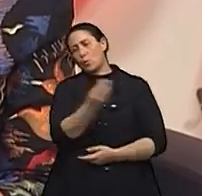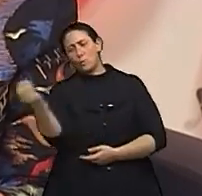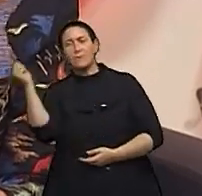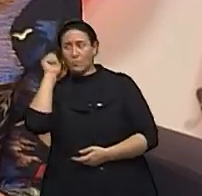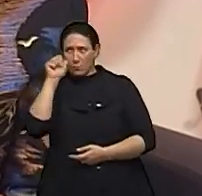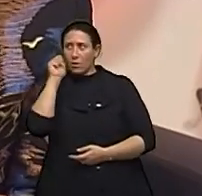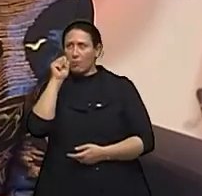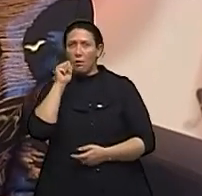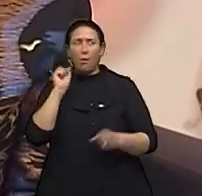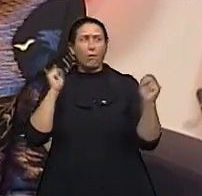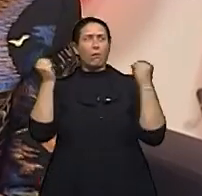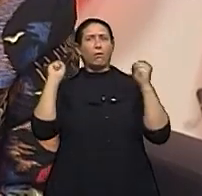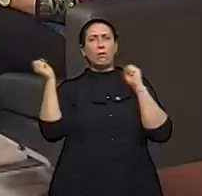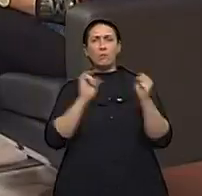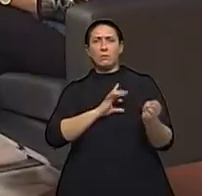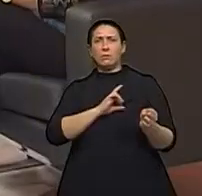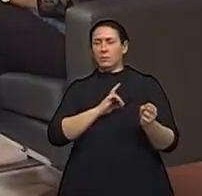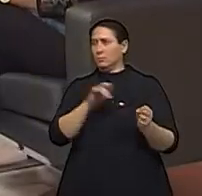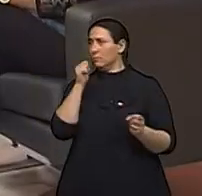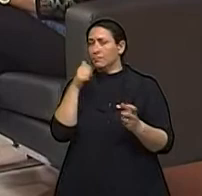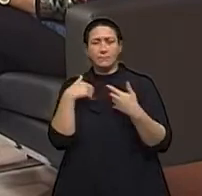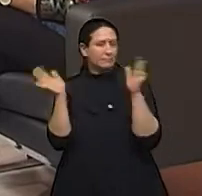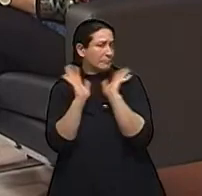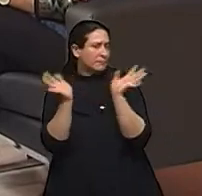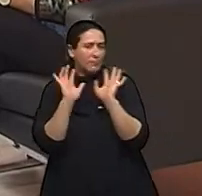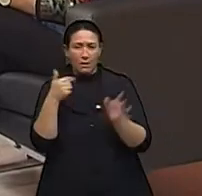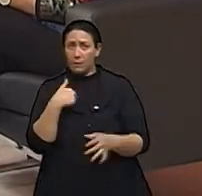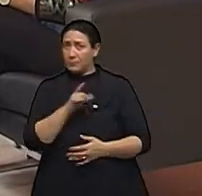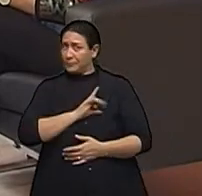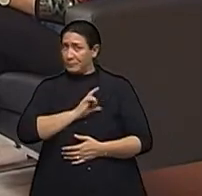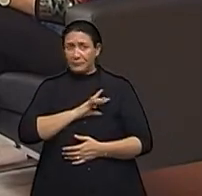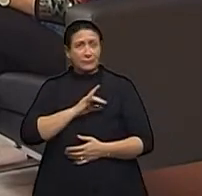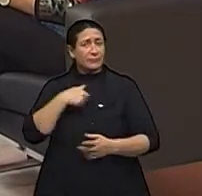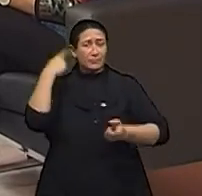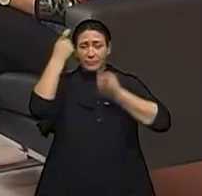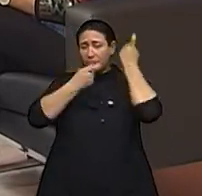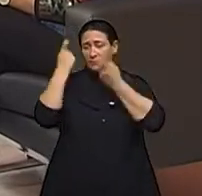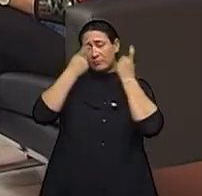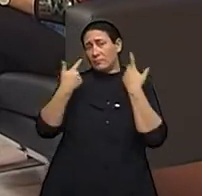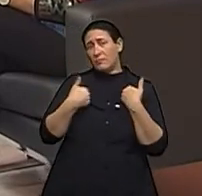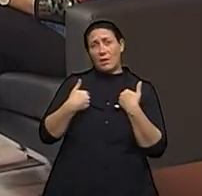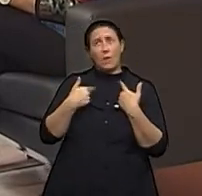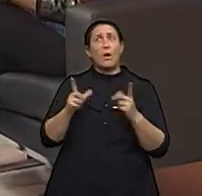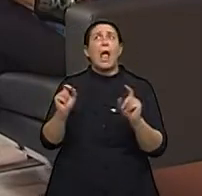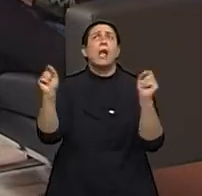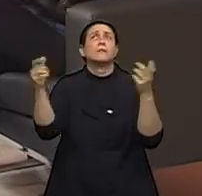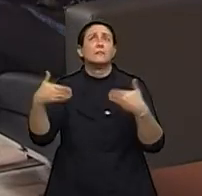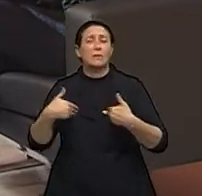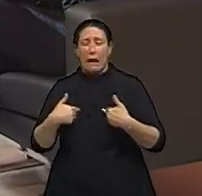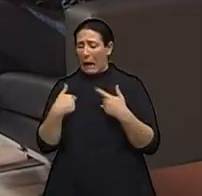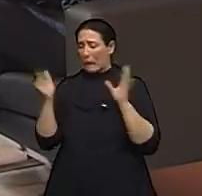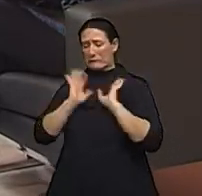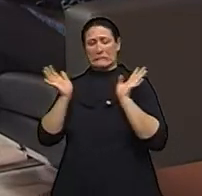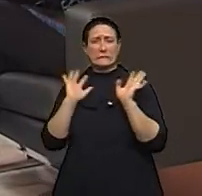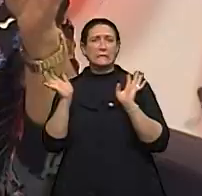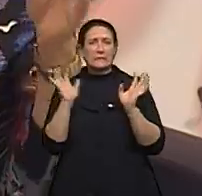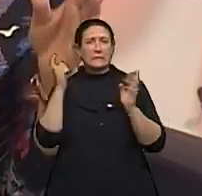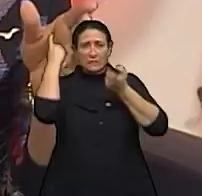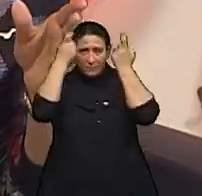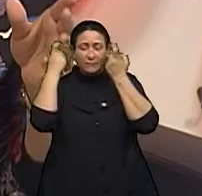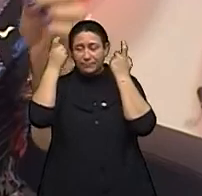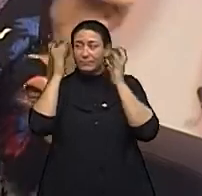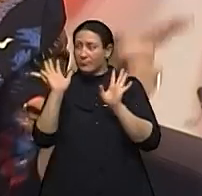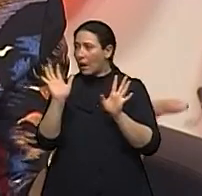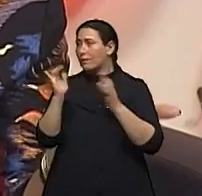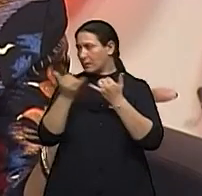apavoradas, vou usar o termo que elas dizem, eu sou apavorada com a possibilidade de ter câncer de mama. Eu quero falar assim, a